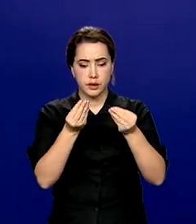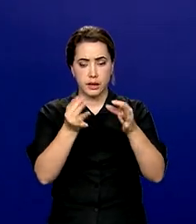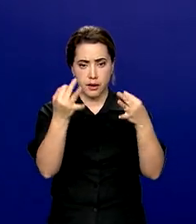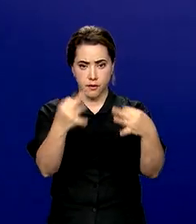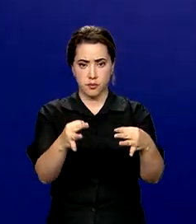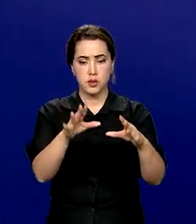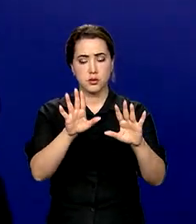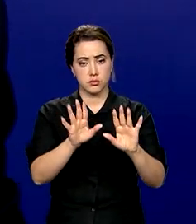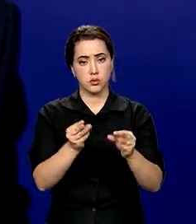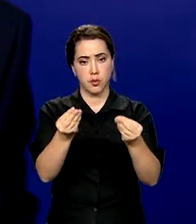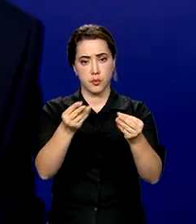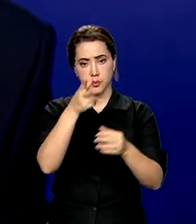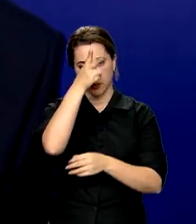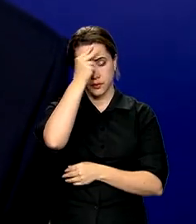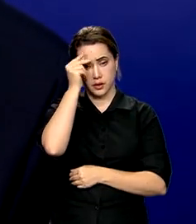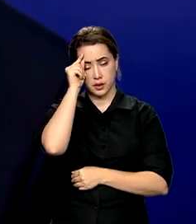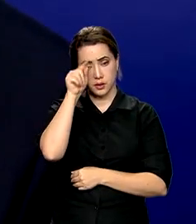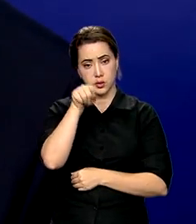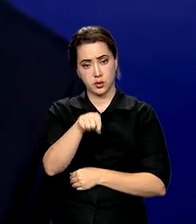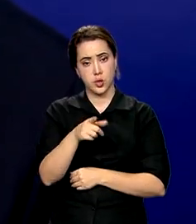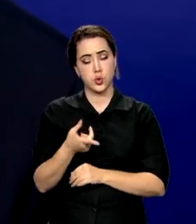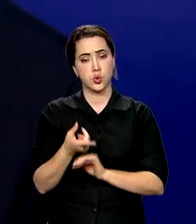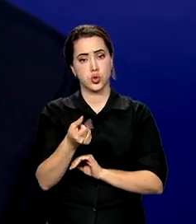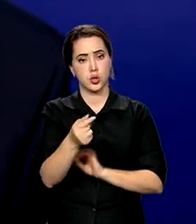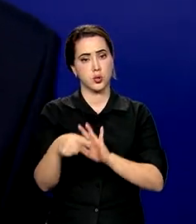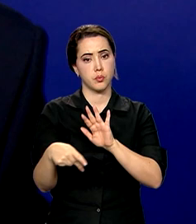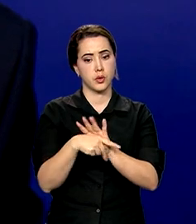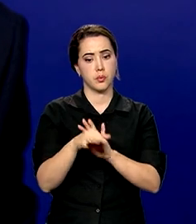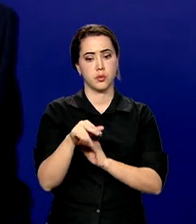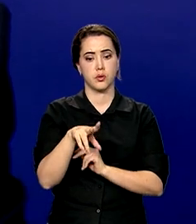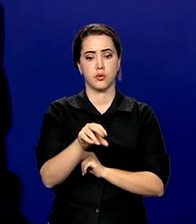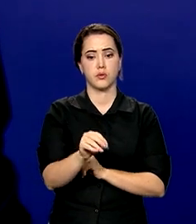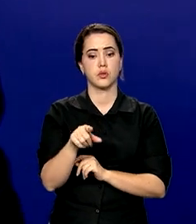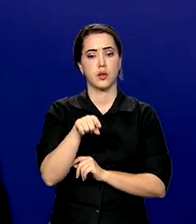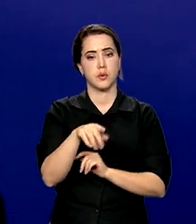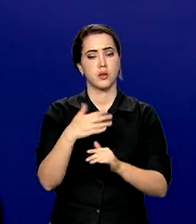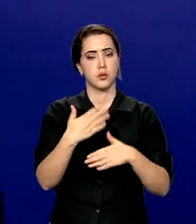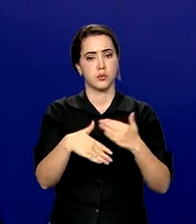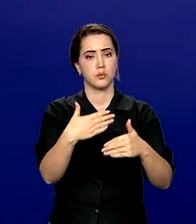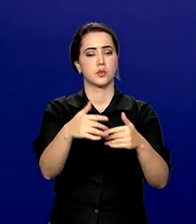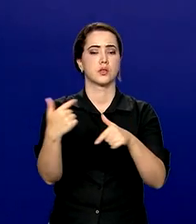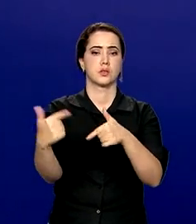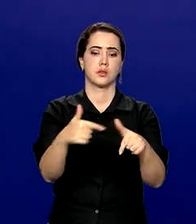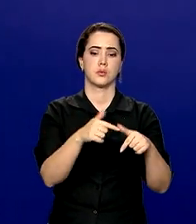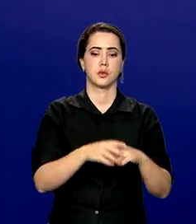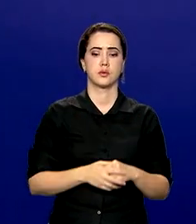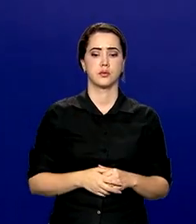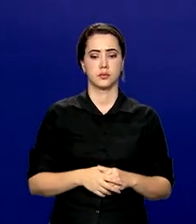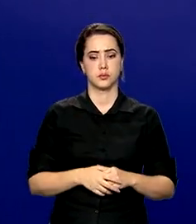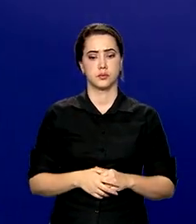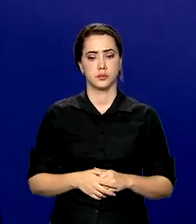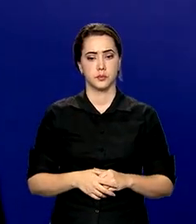para o prefeito. E ele, com o dinheiro do Fundeb, ele punha para poder funcionar.